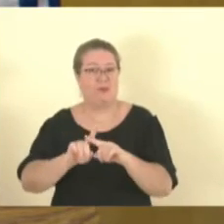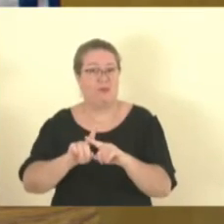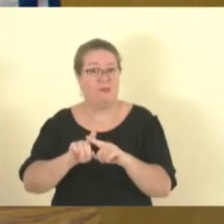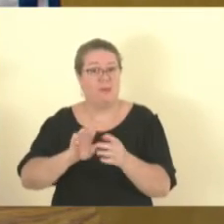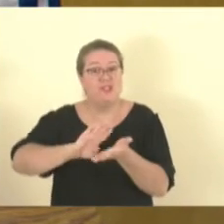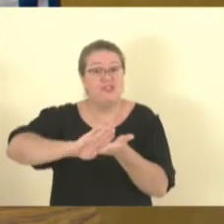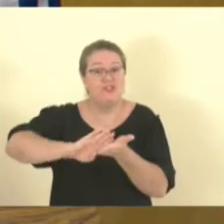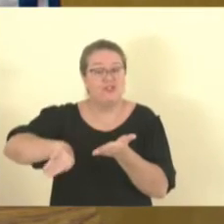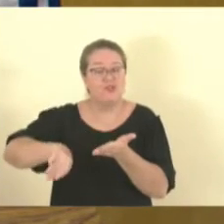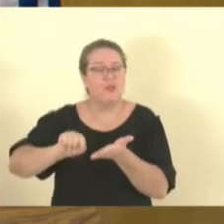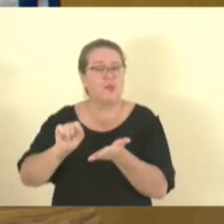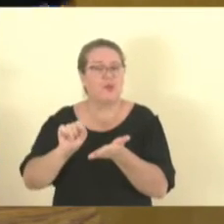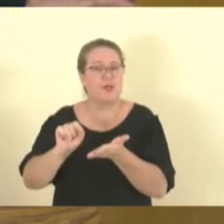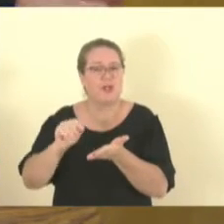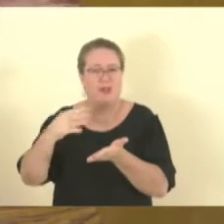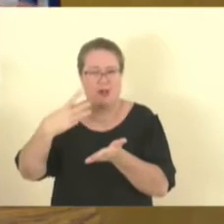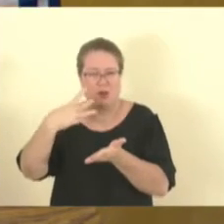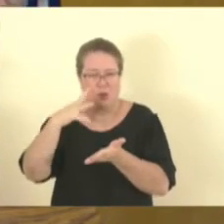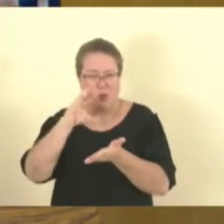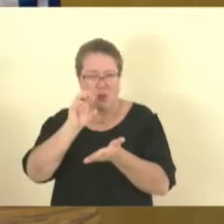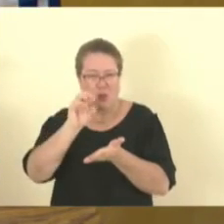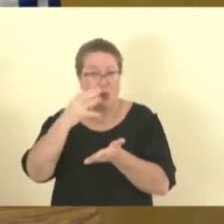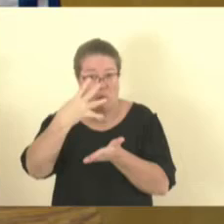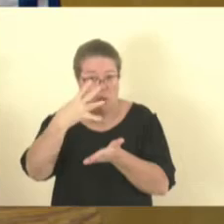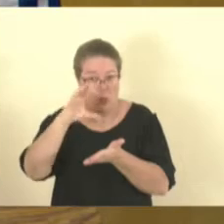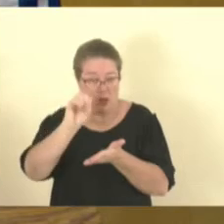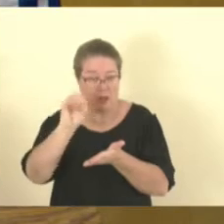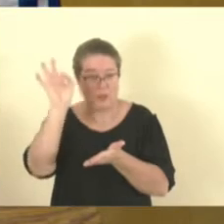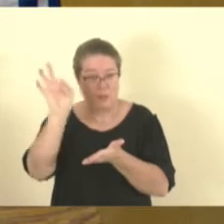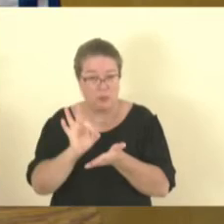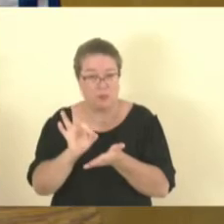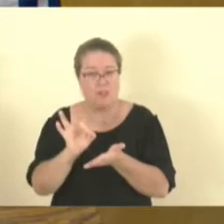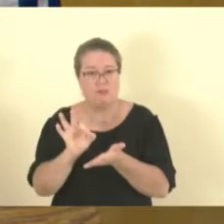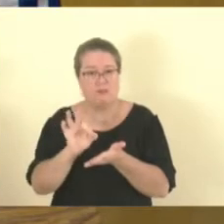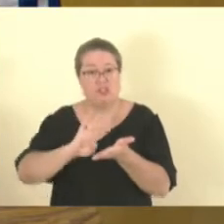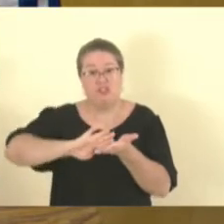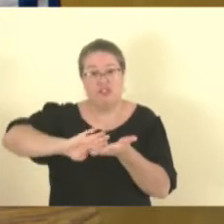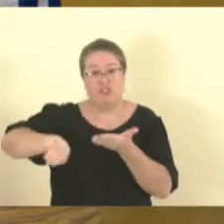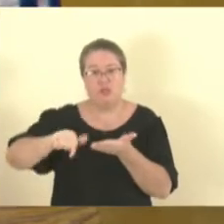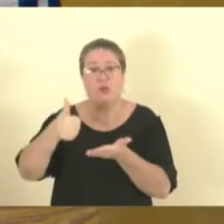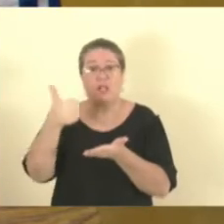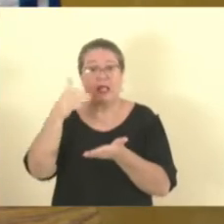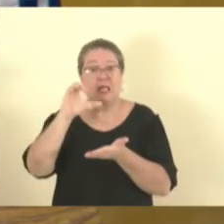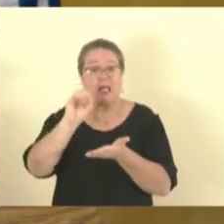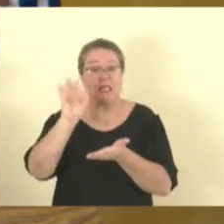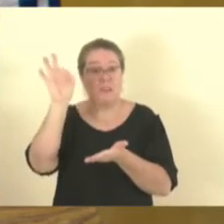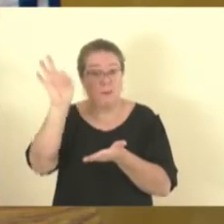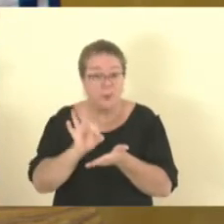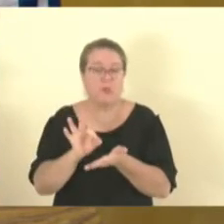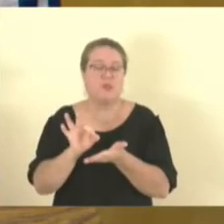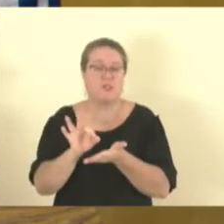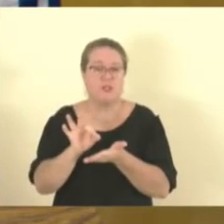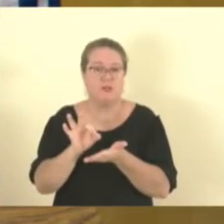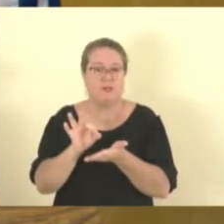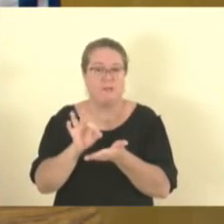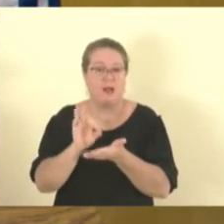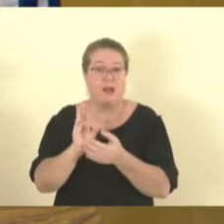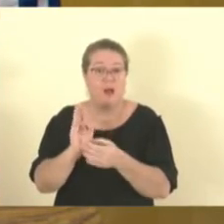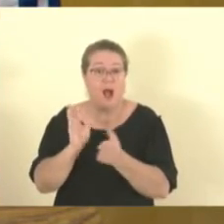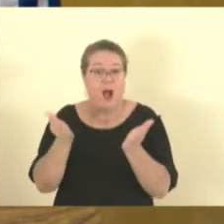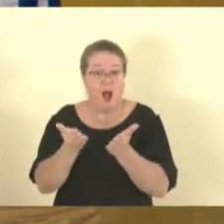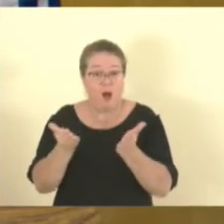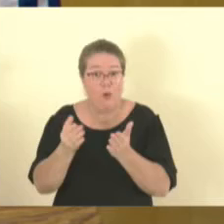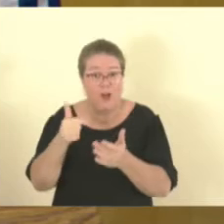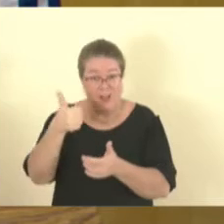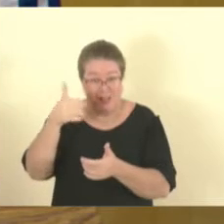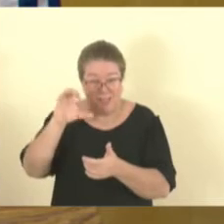tiraram desses 40%, agora, tiraram 10% para fazer parte desse cartão exclusivamente,